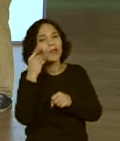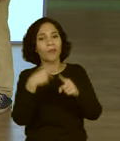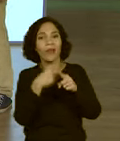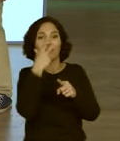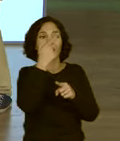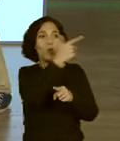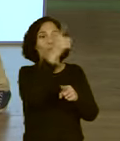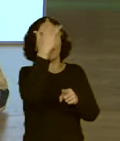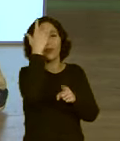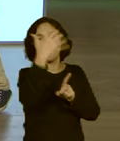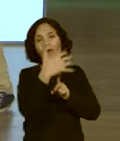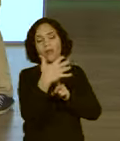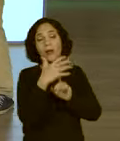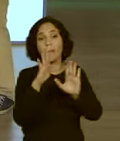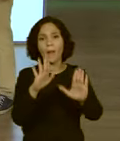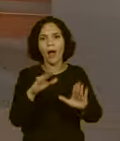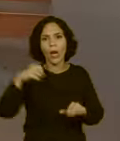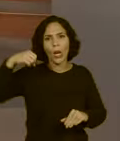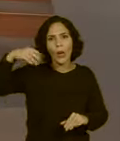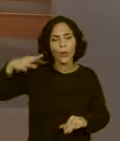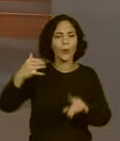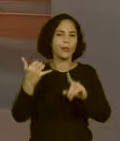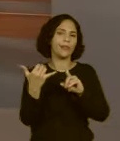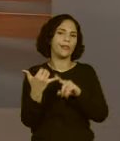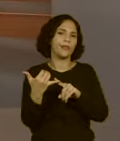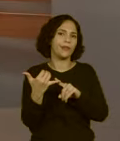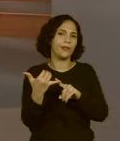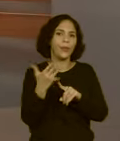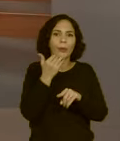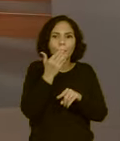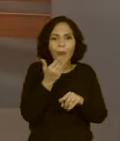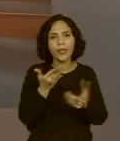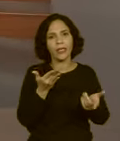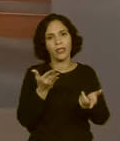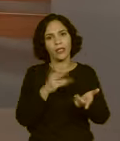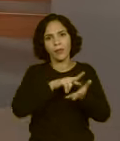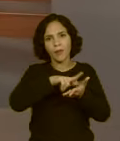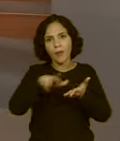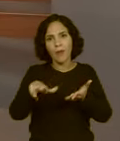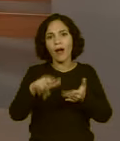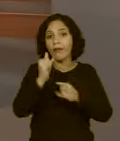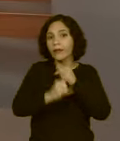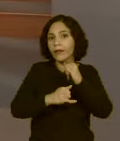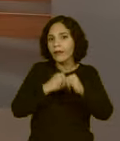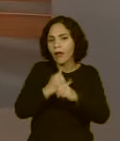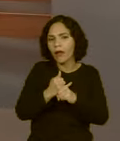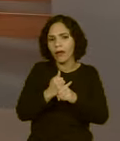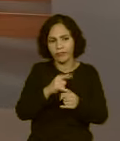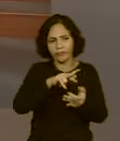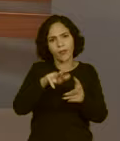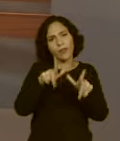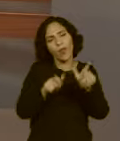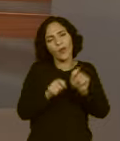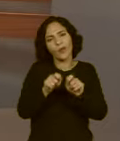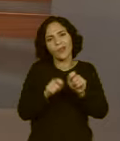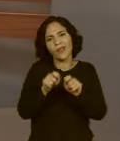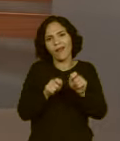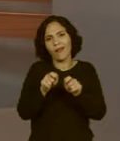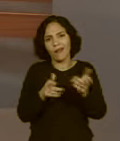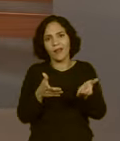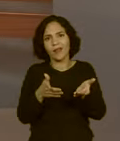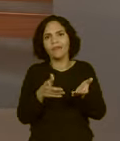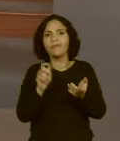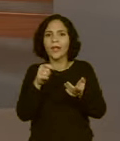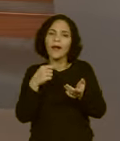pessoas também. Exatamente. Agora, a luz, alimentação, pacote de internet, muitas vezes, são